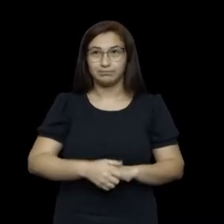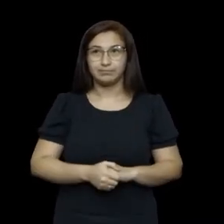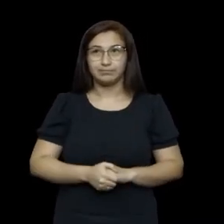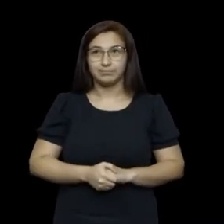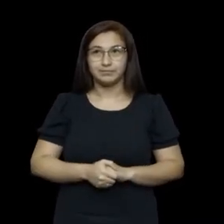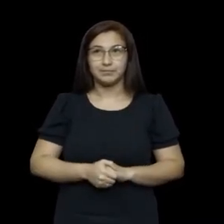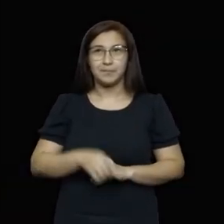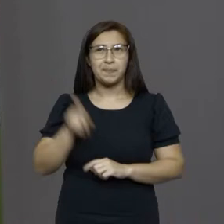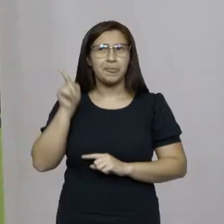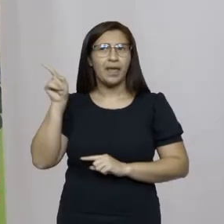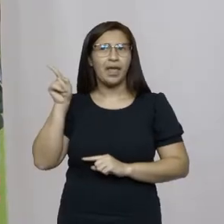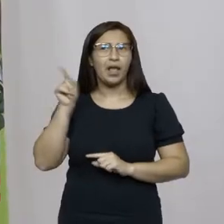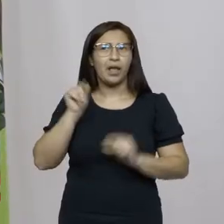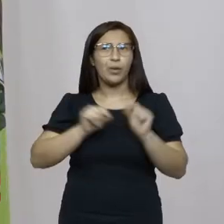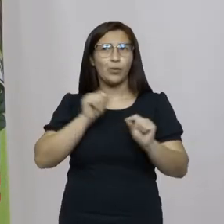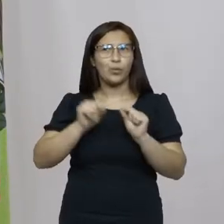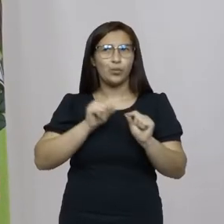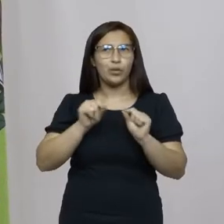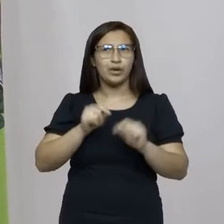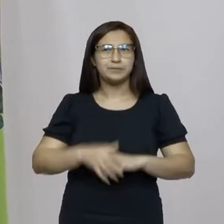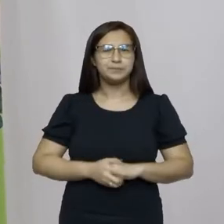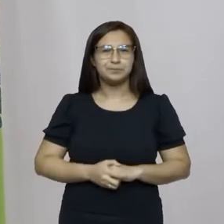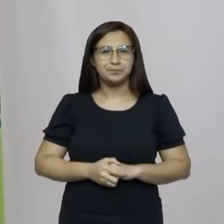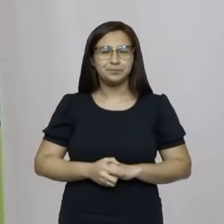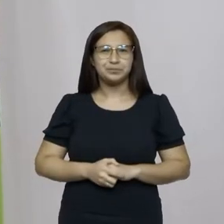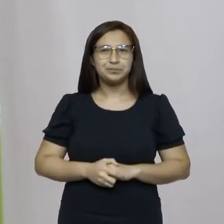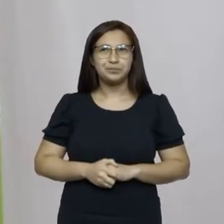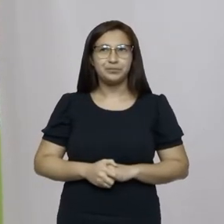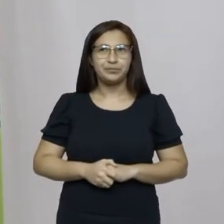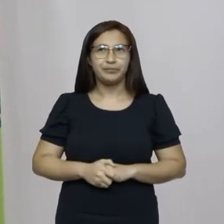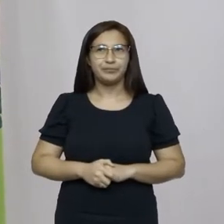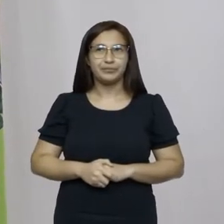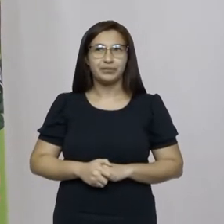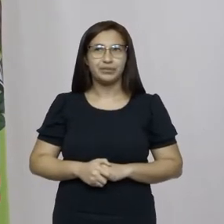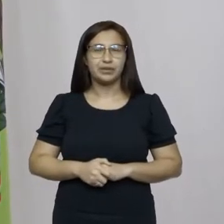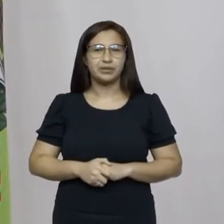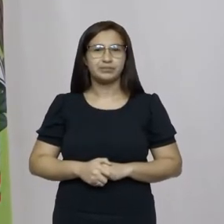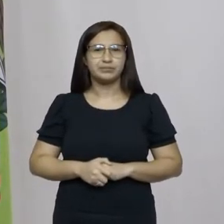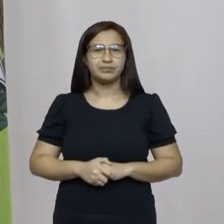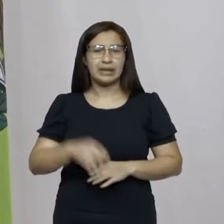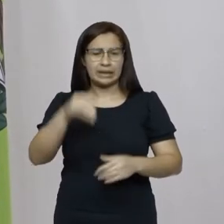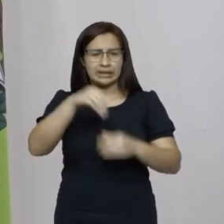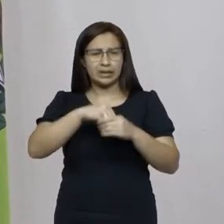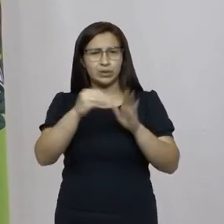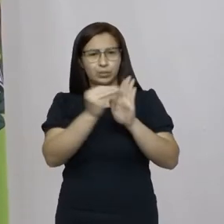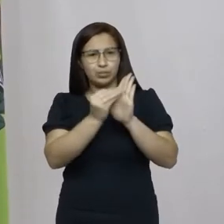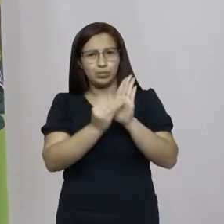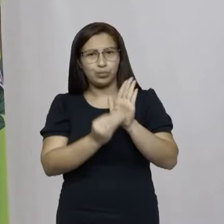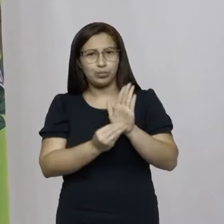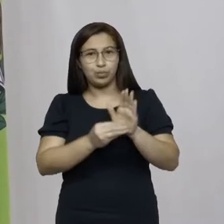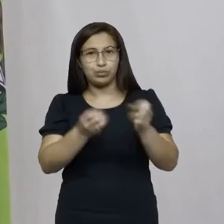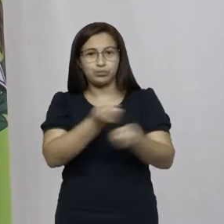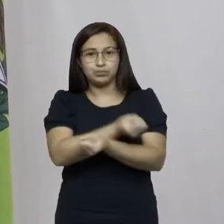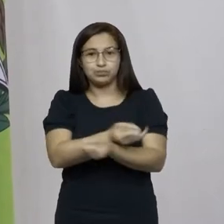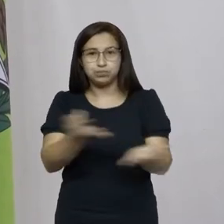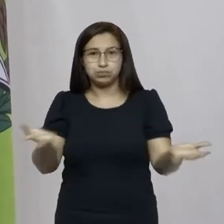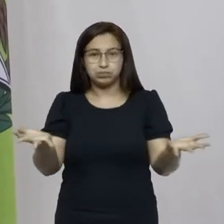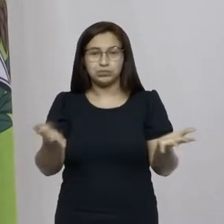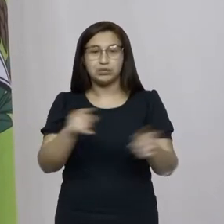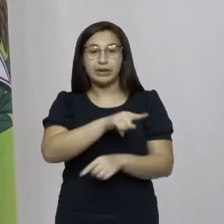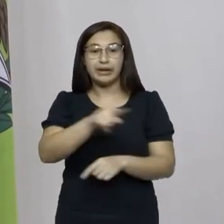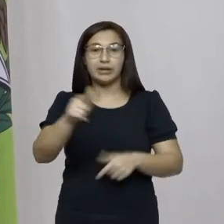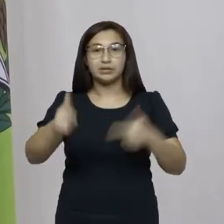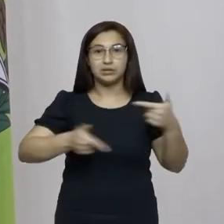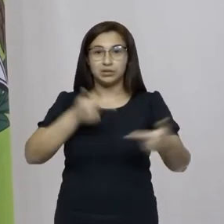cartilha padre Pedro ela entre outras coisas que está sendo distribuída para funcionários do